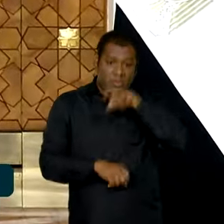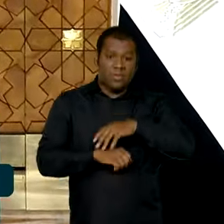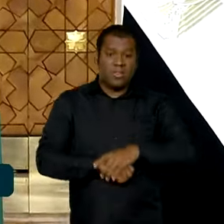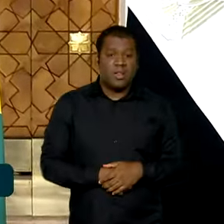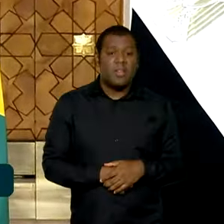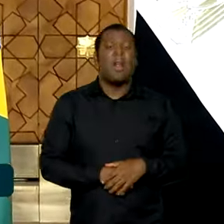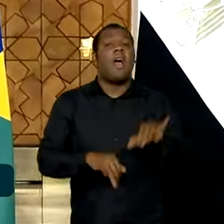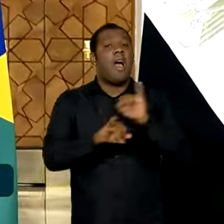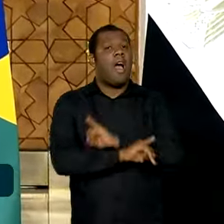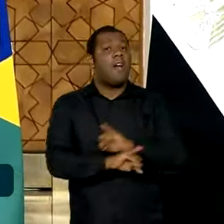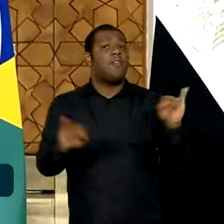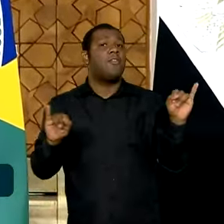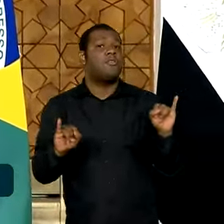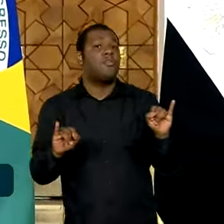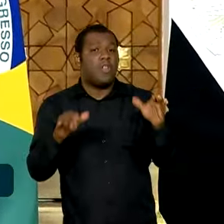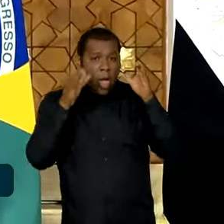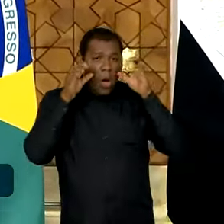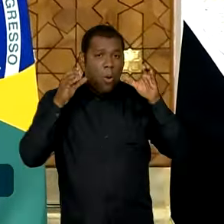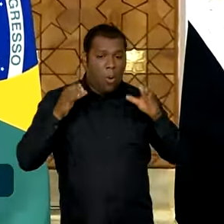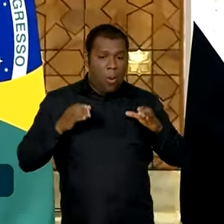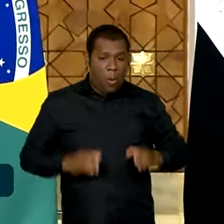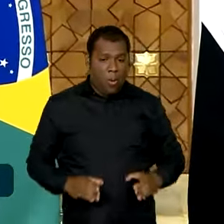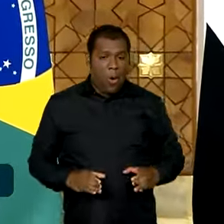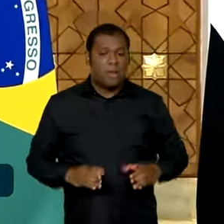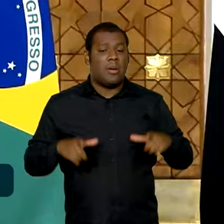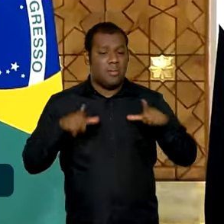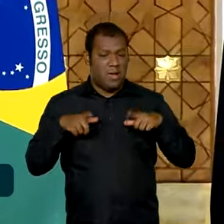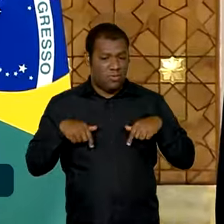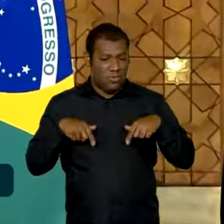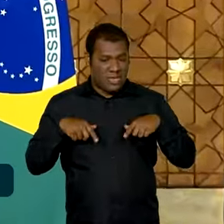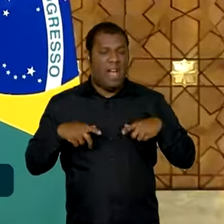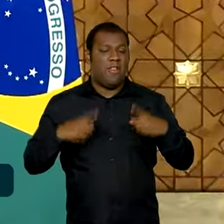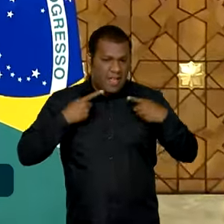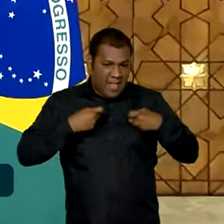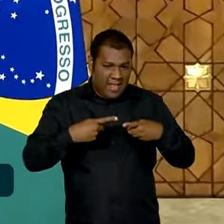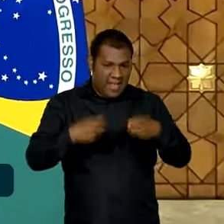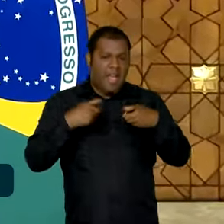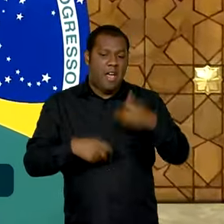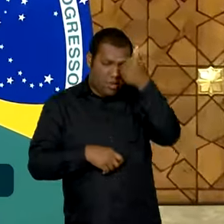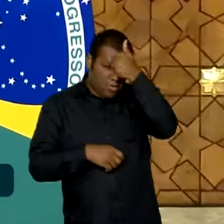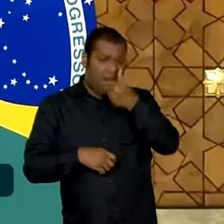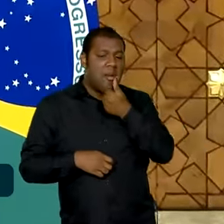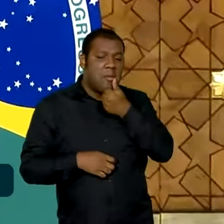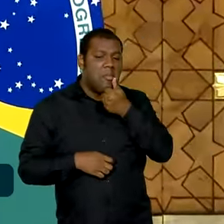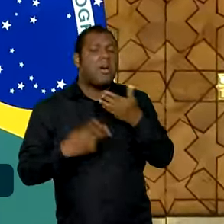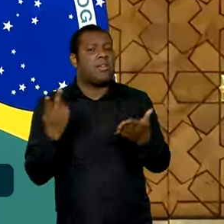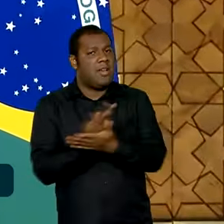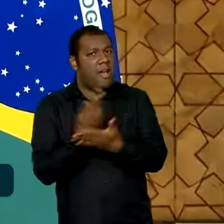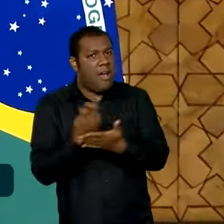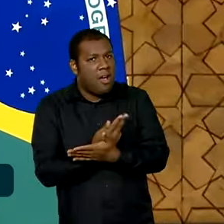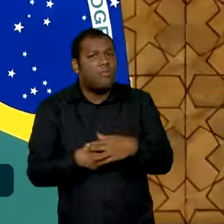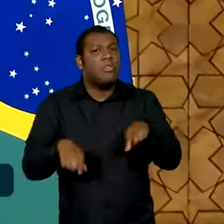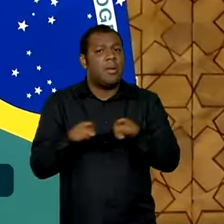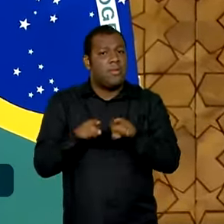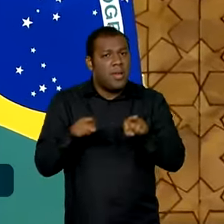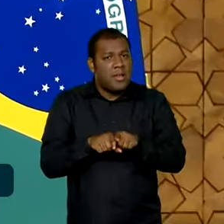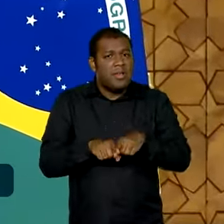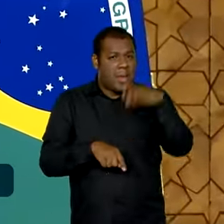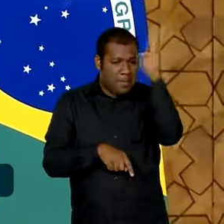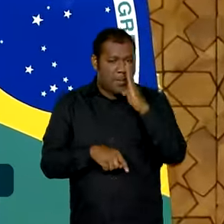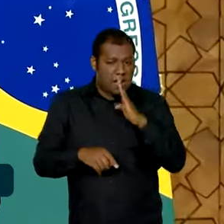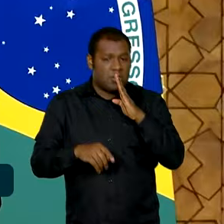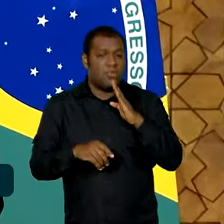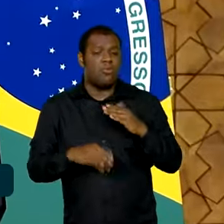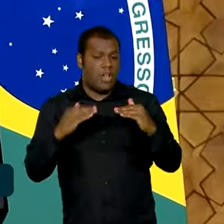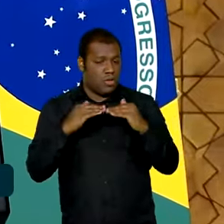a criticar a posição de Israel no conflito contra o Hamas. Lula lembrou que o Brasil também condenou o ataque do